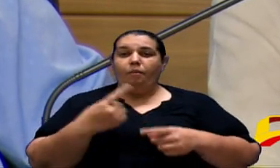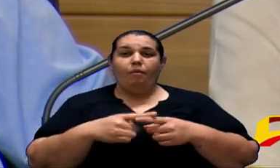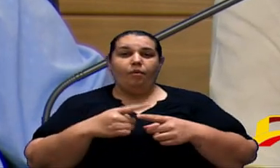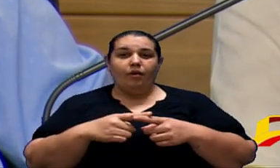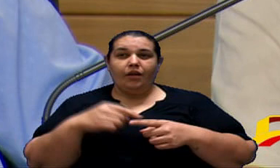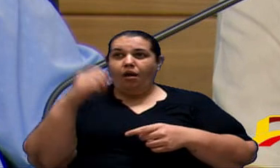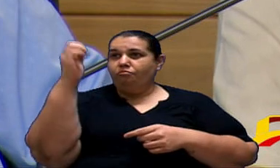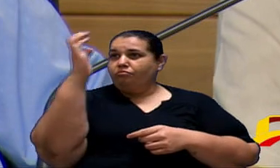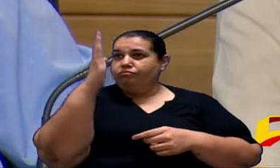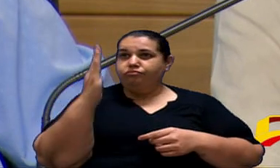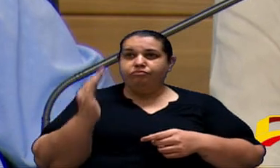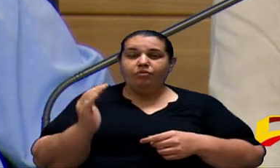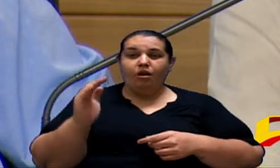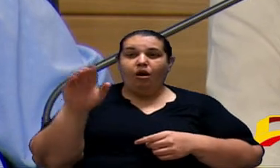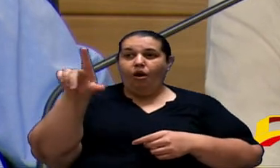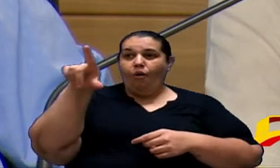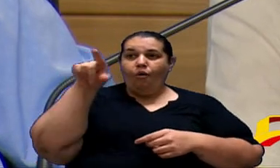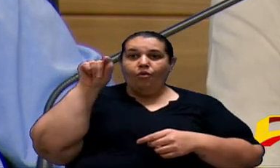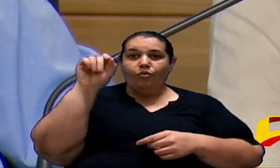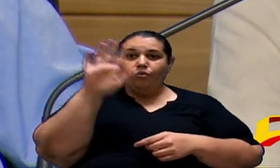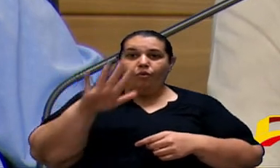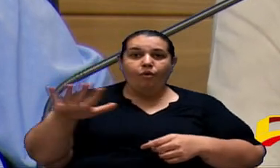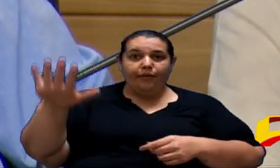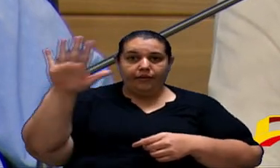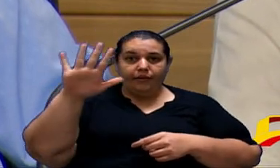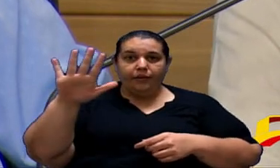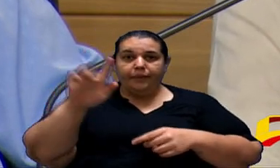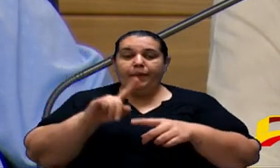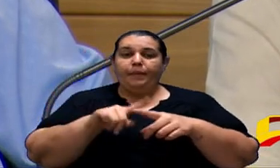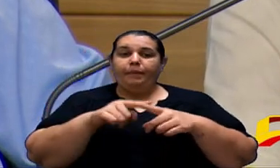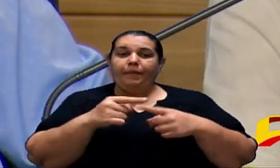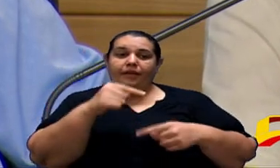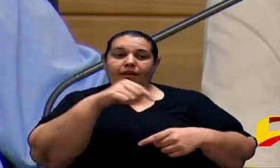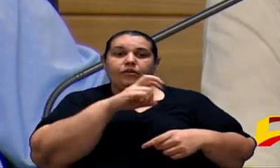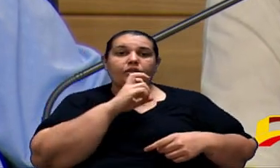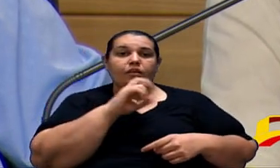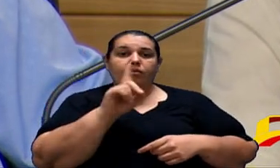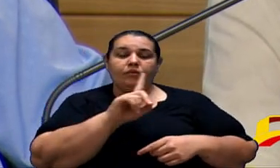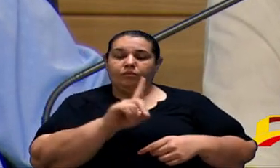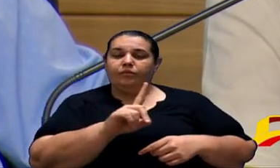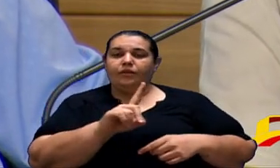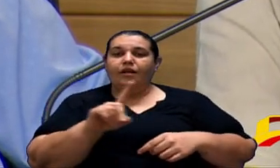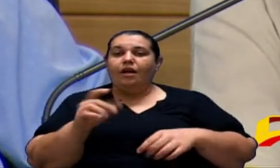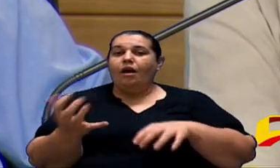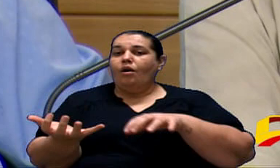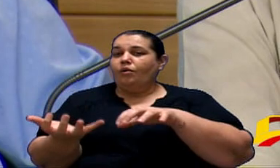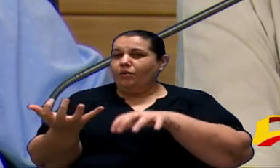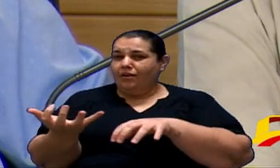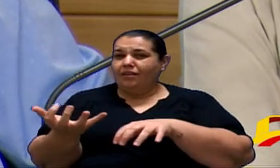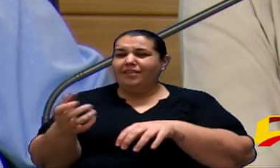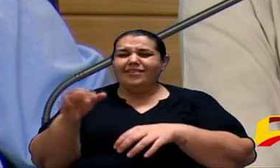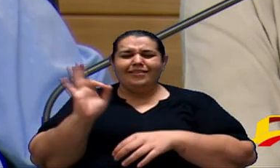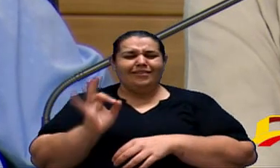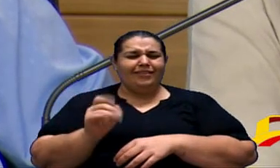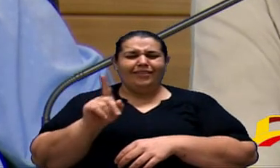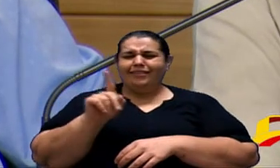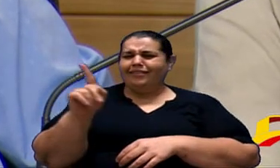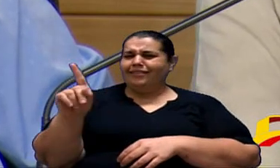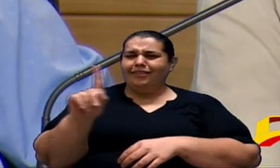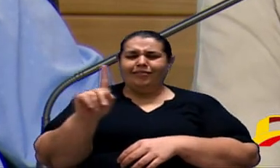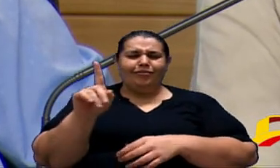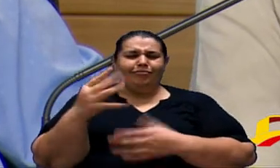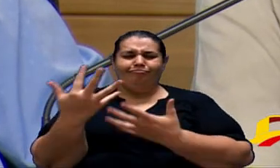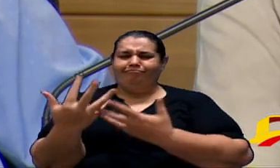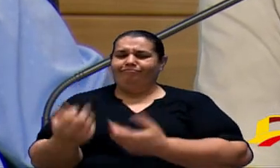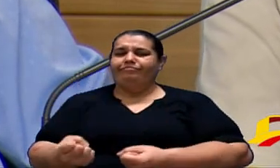nacional uma decisão do Congresso Nacional e eu tenho certeza que o Congresso não vai aprovar isso se as câmaras municipais